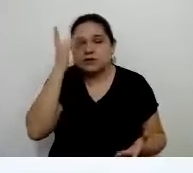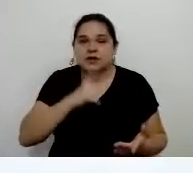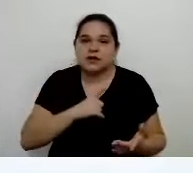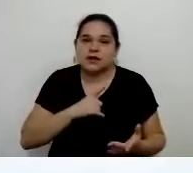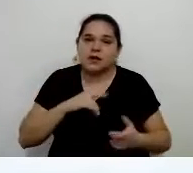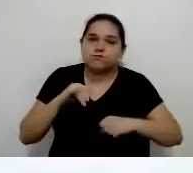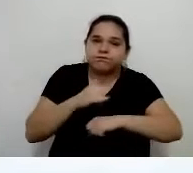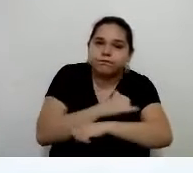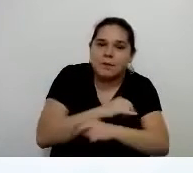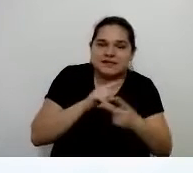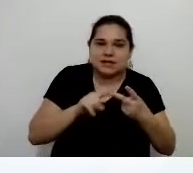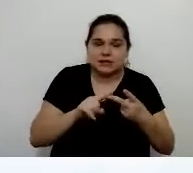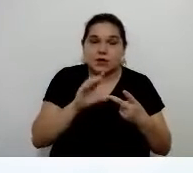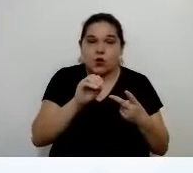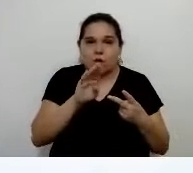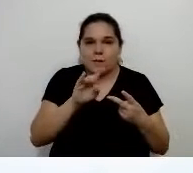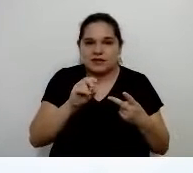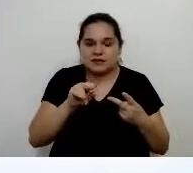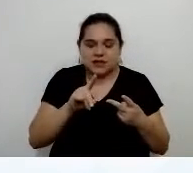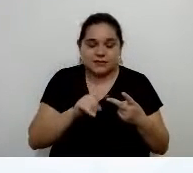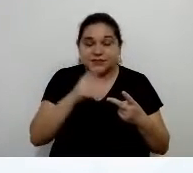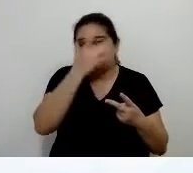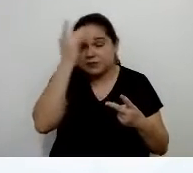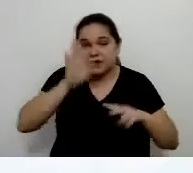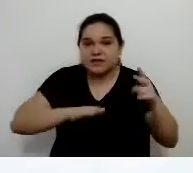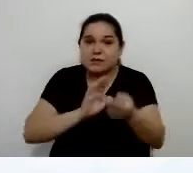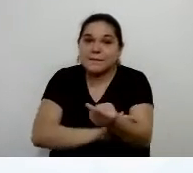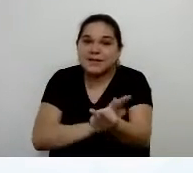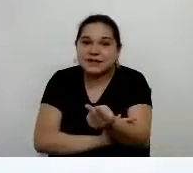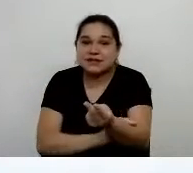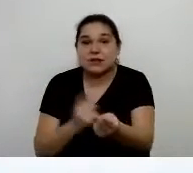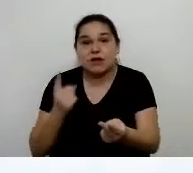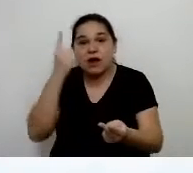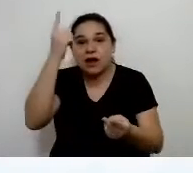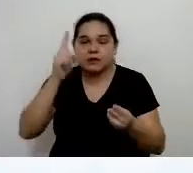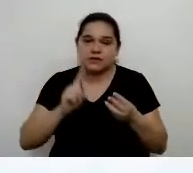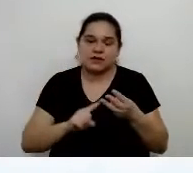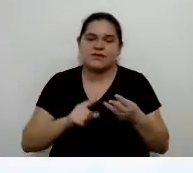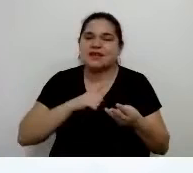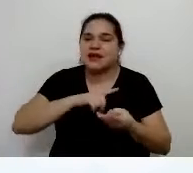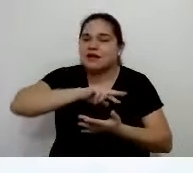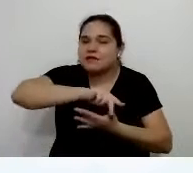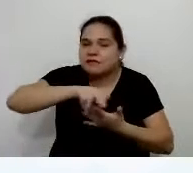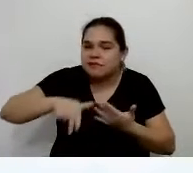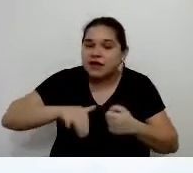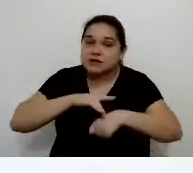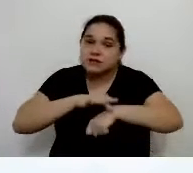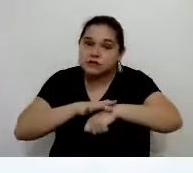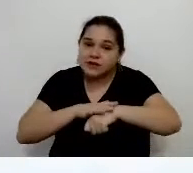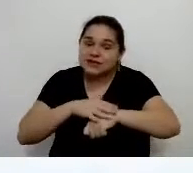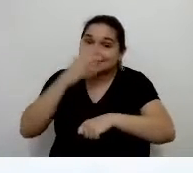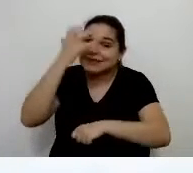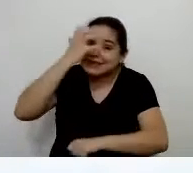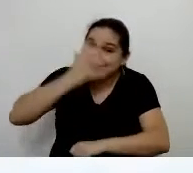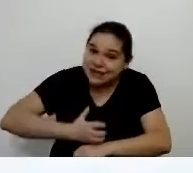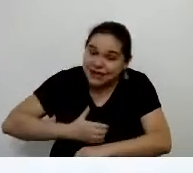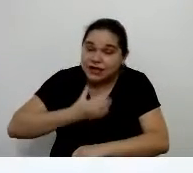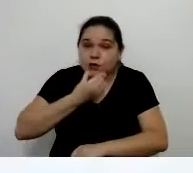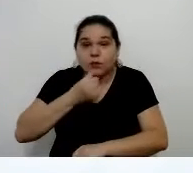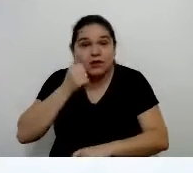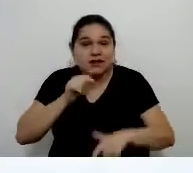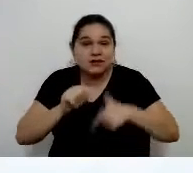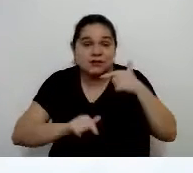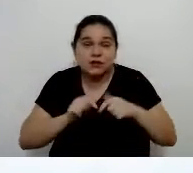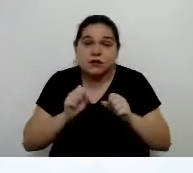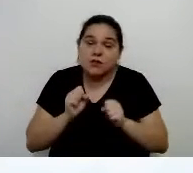obesidade, tem o trabalhador que tem um problema, às vezes, de pressão arterial, quer dizer, são diversos problemas de saúde que o trabalhador possa ter, ou